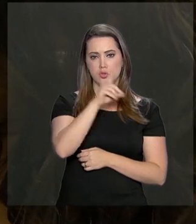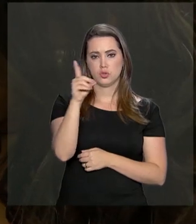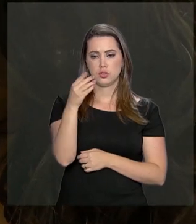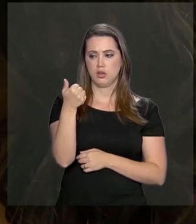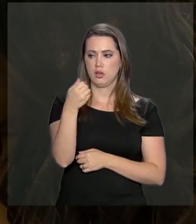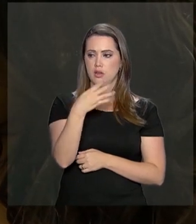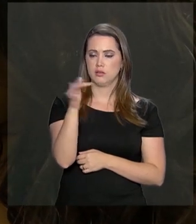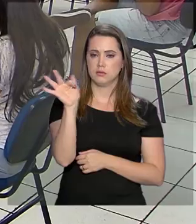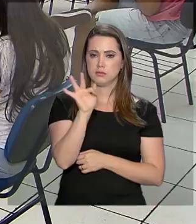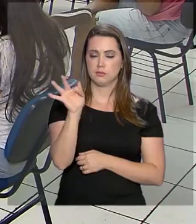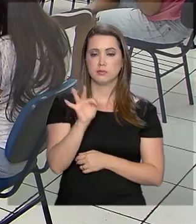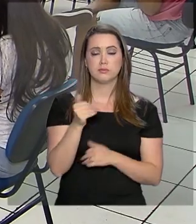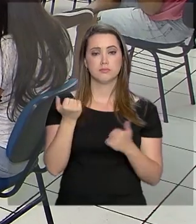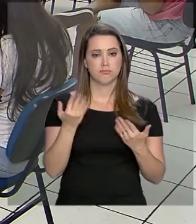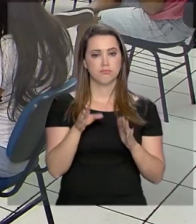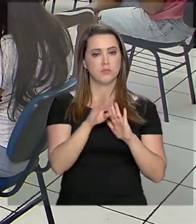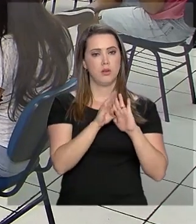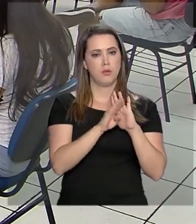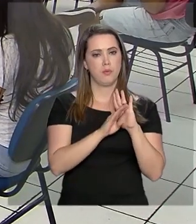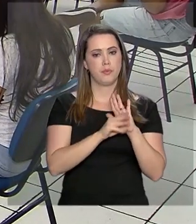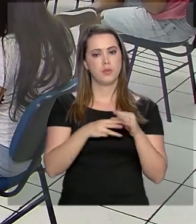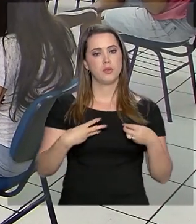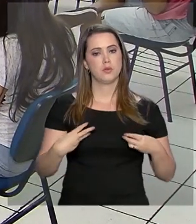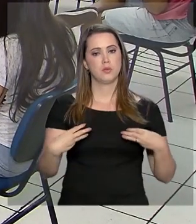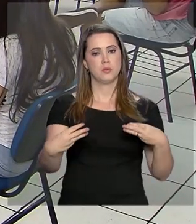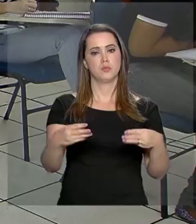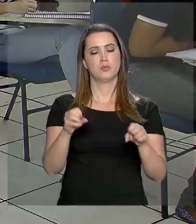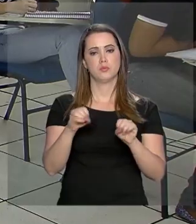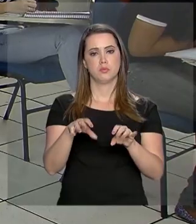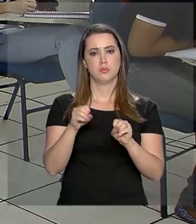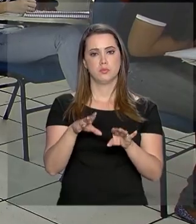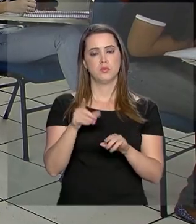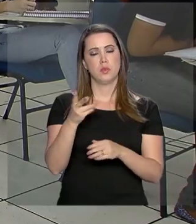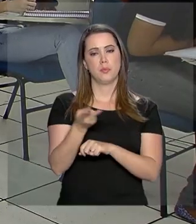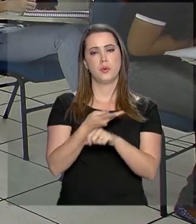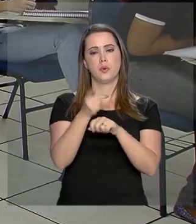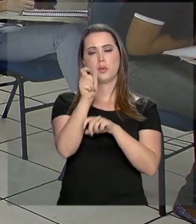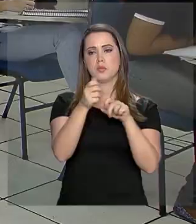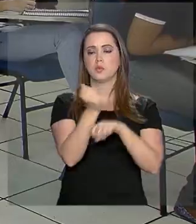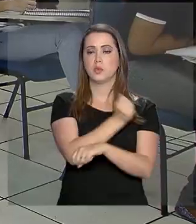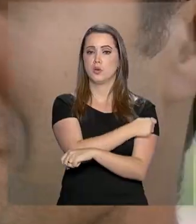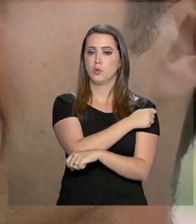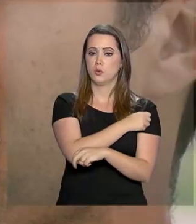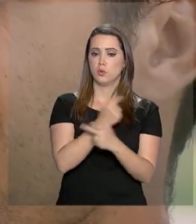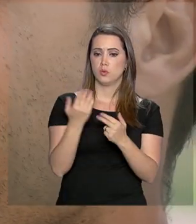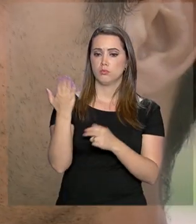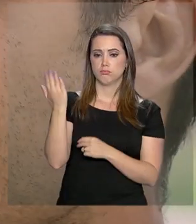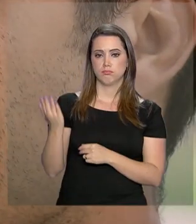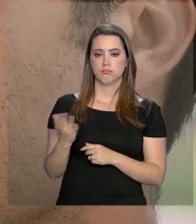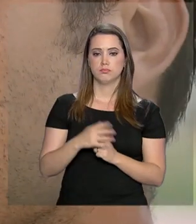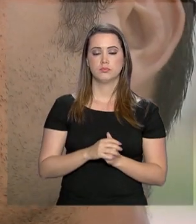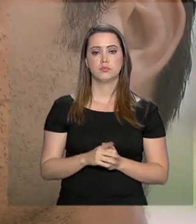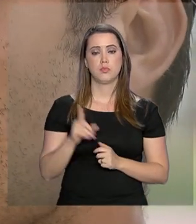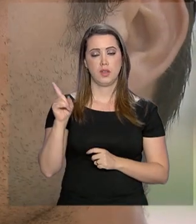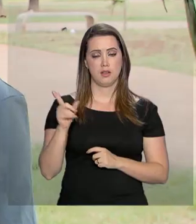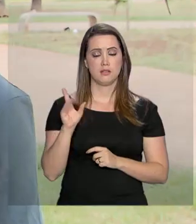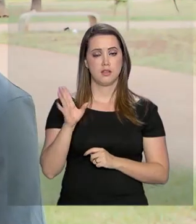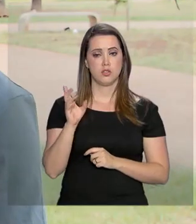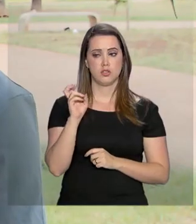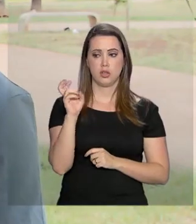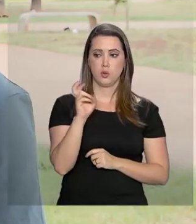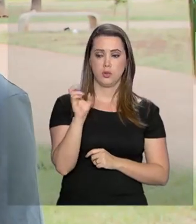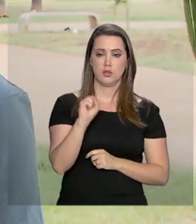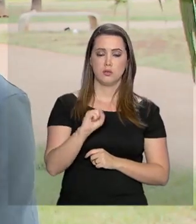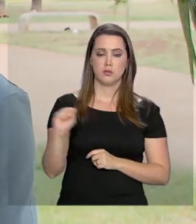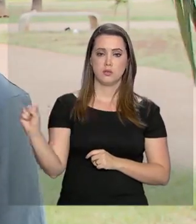dia 14 de fevereiro. O programa do Ministério da Educação é procurado por estudantes como o Robson. Ele está no quinto